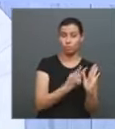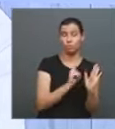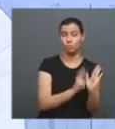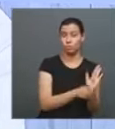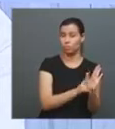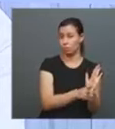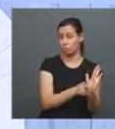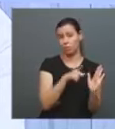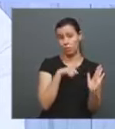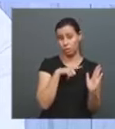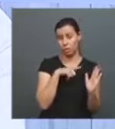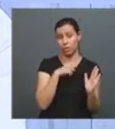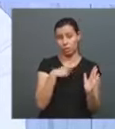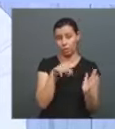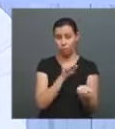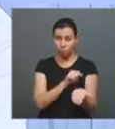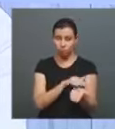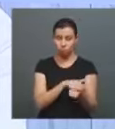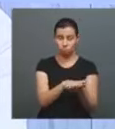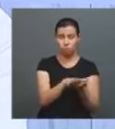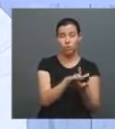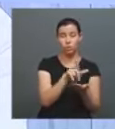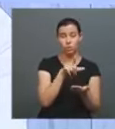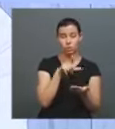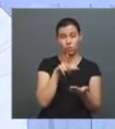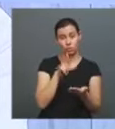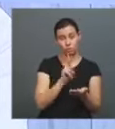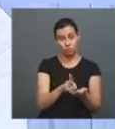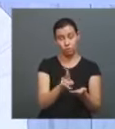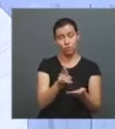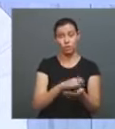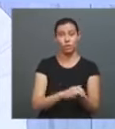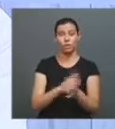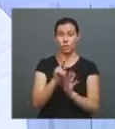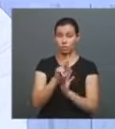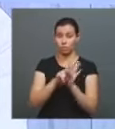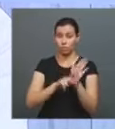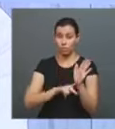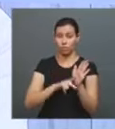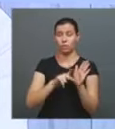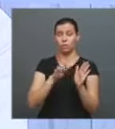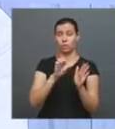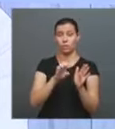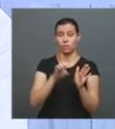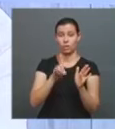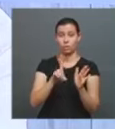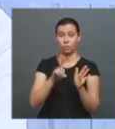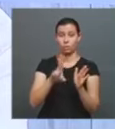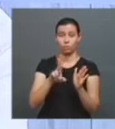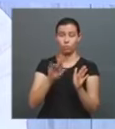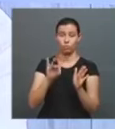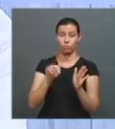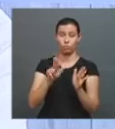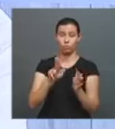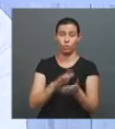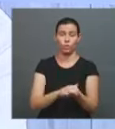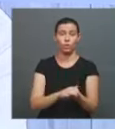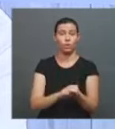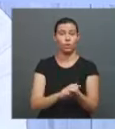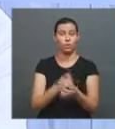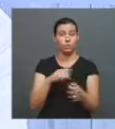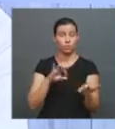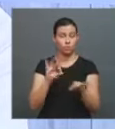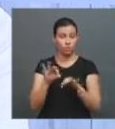nós vamos continuar imprimindo livro. Eu acho que tem um projeto nosso na Edufo, mais para frente, de a gente fazer livros sob demanda.